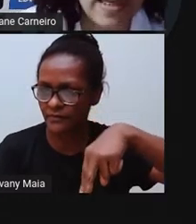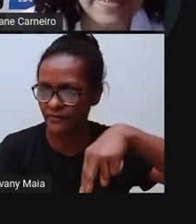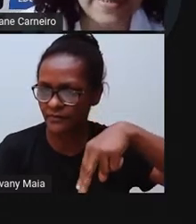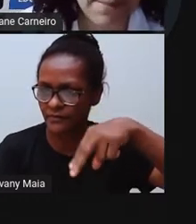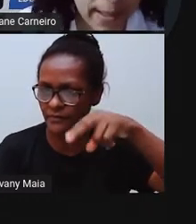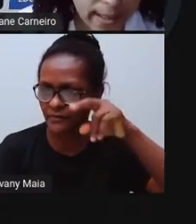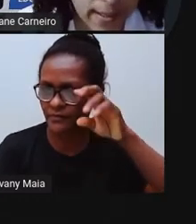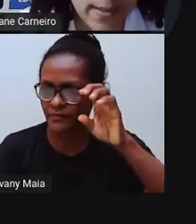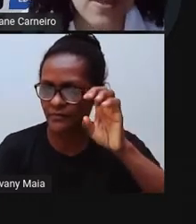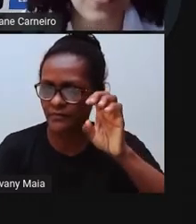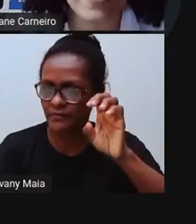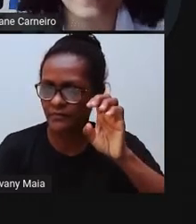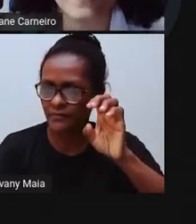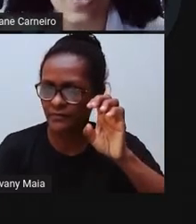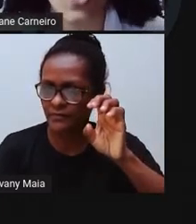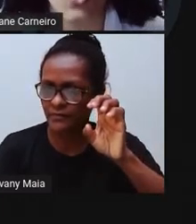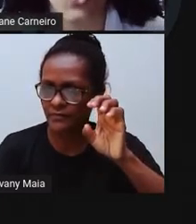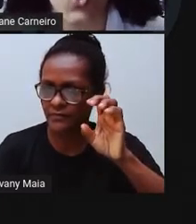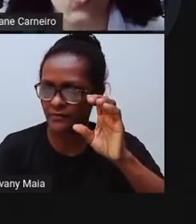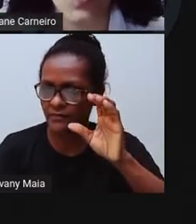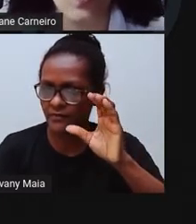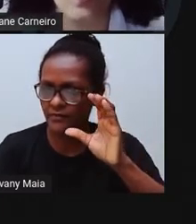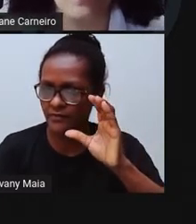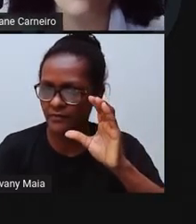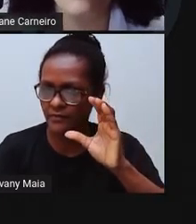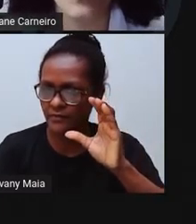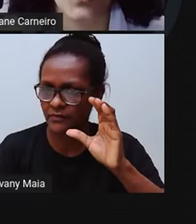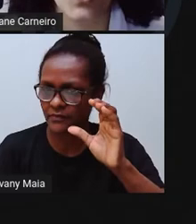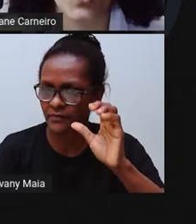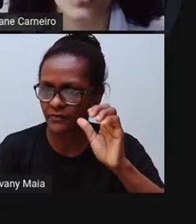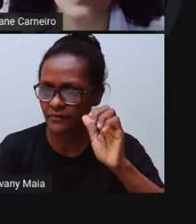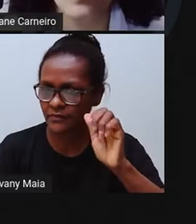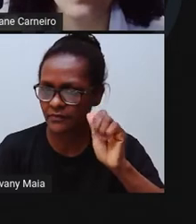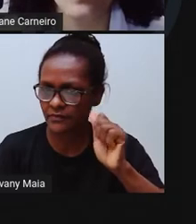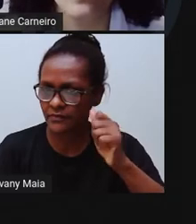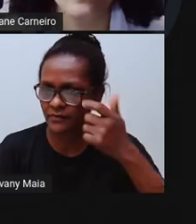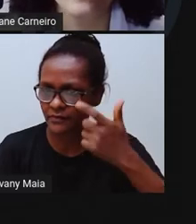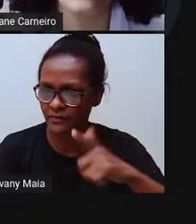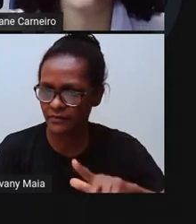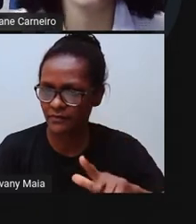Com a letra B e com a letra O. Bó.